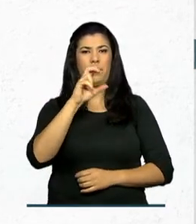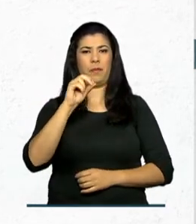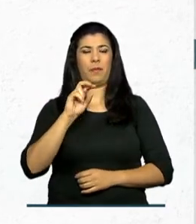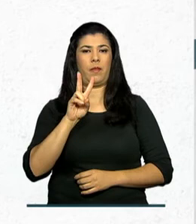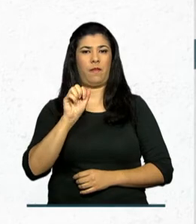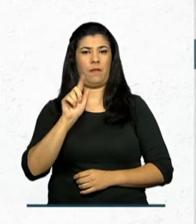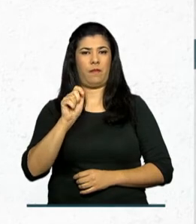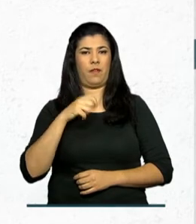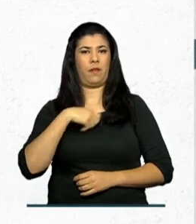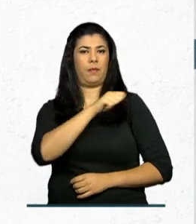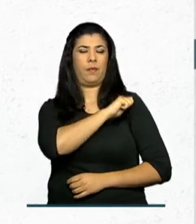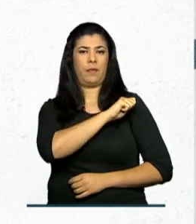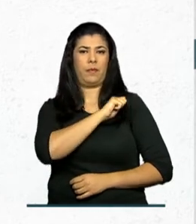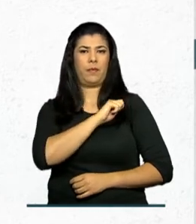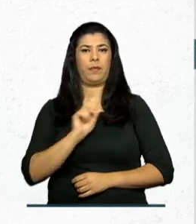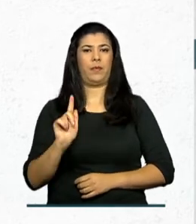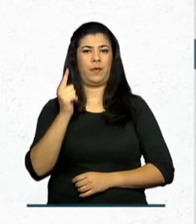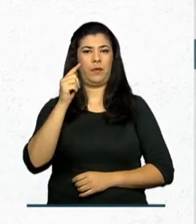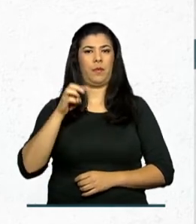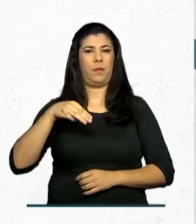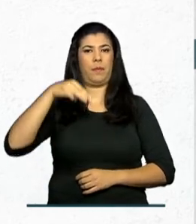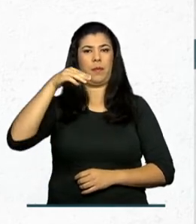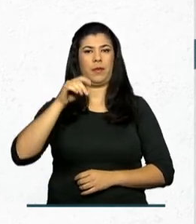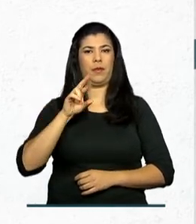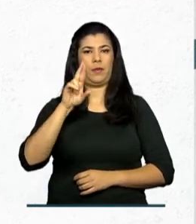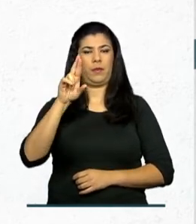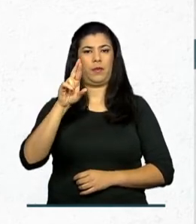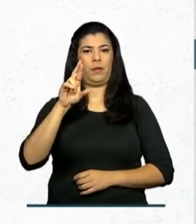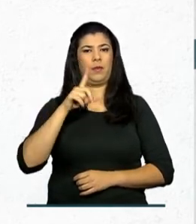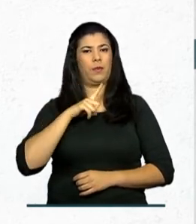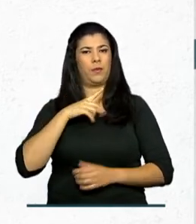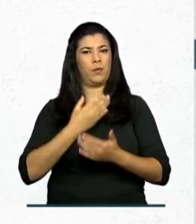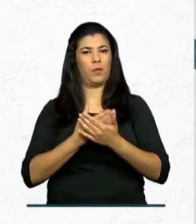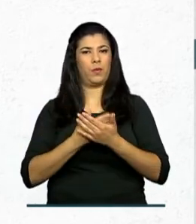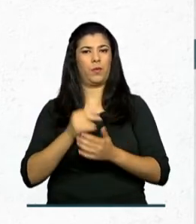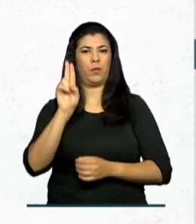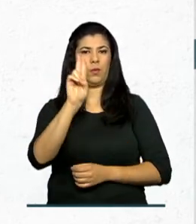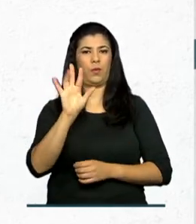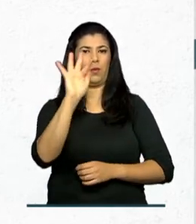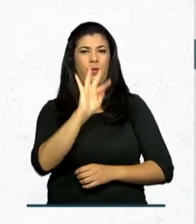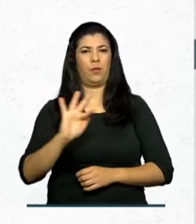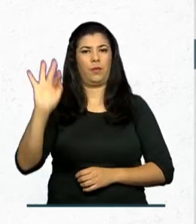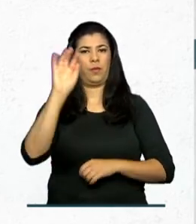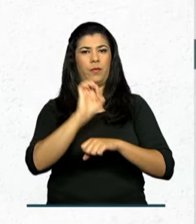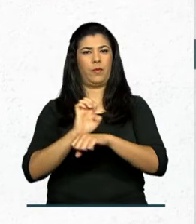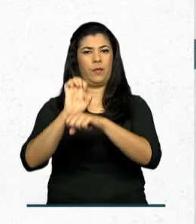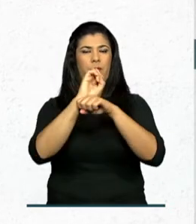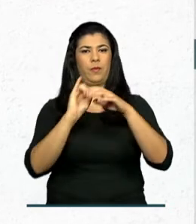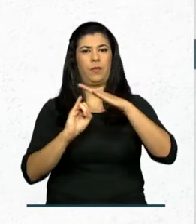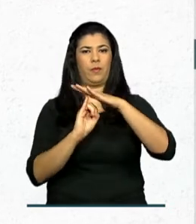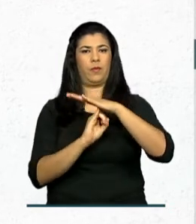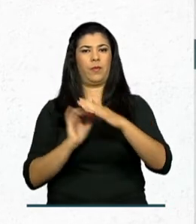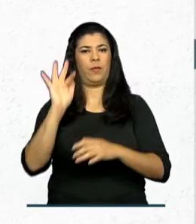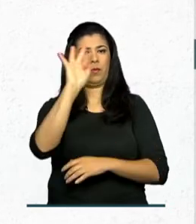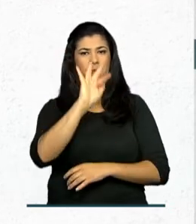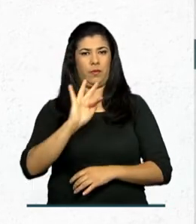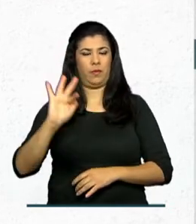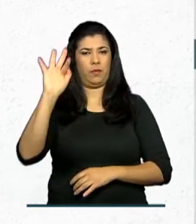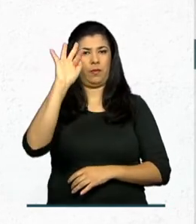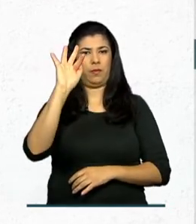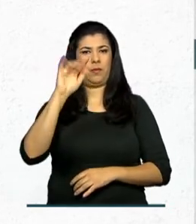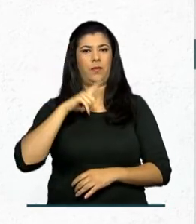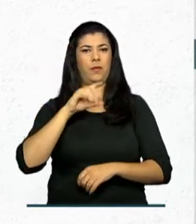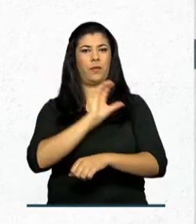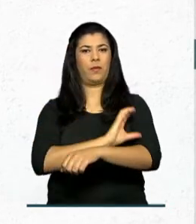vagas para alunos de graduação, mestrado e doutorado de universidades federais, estaduais e de institutos federais.